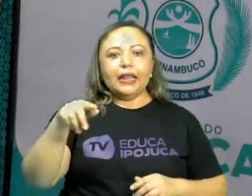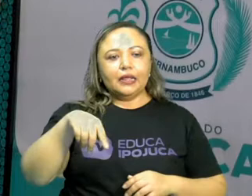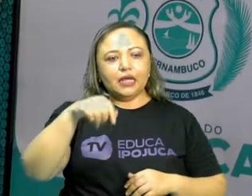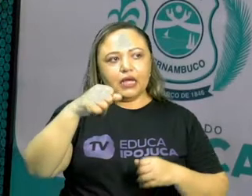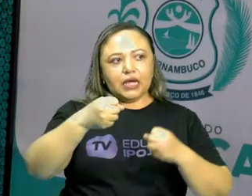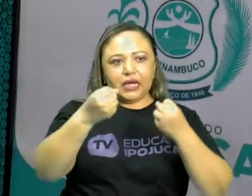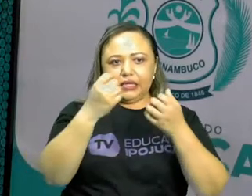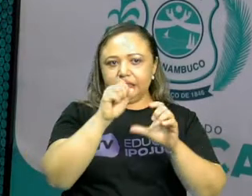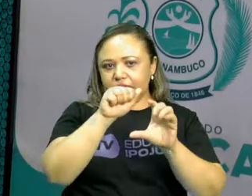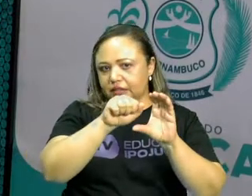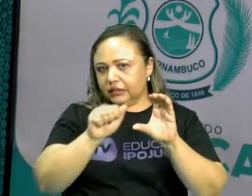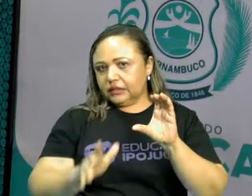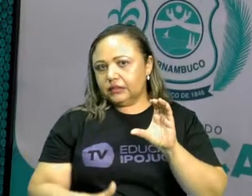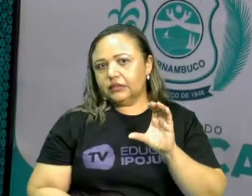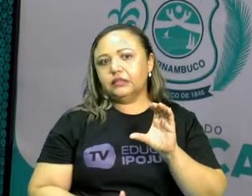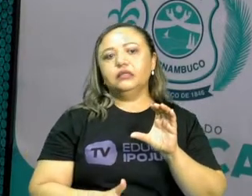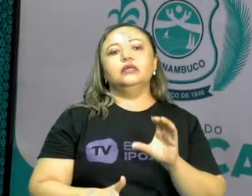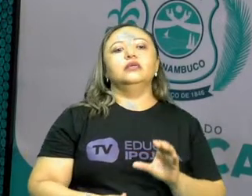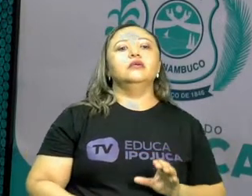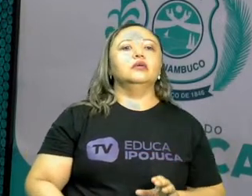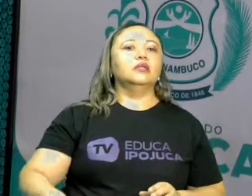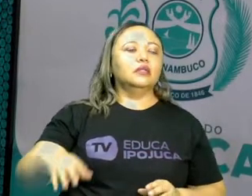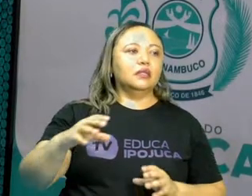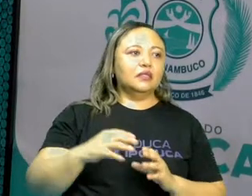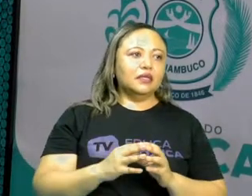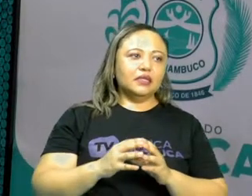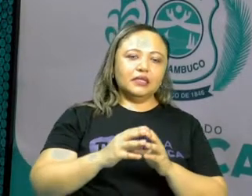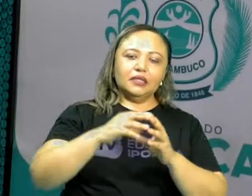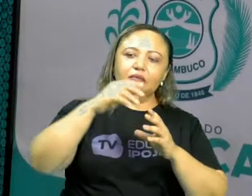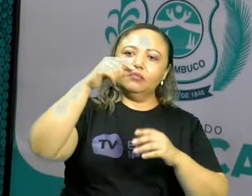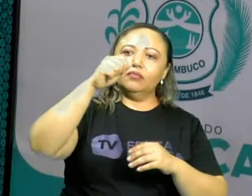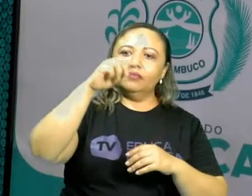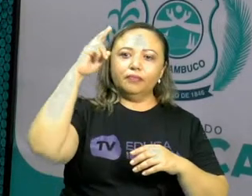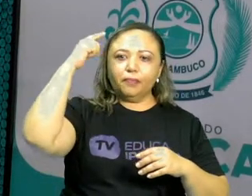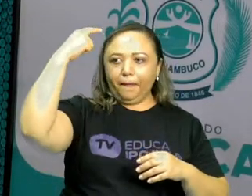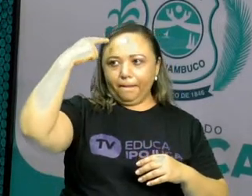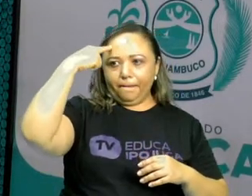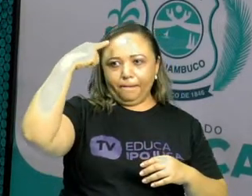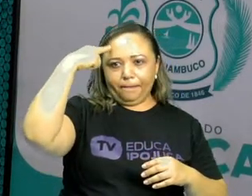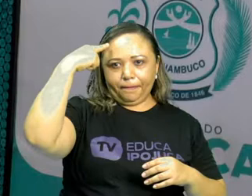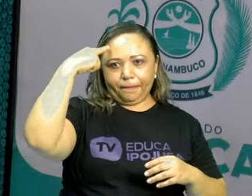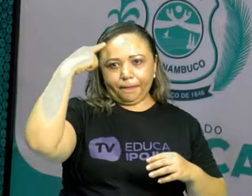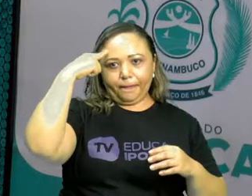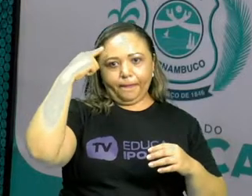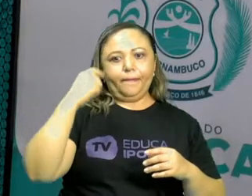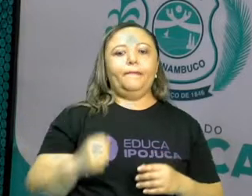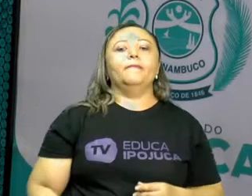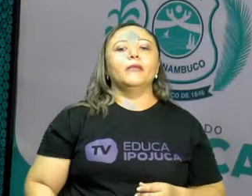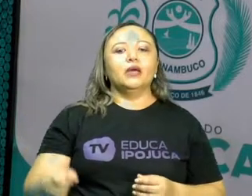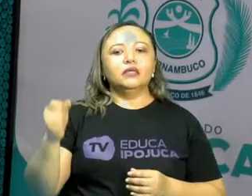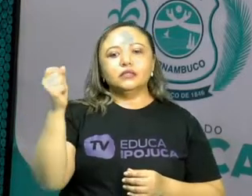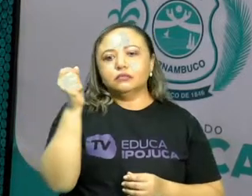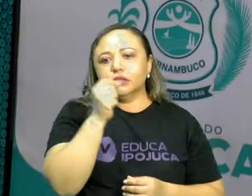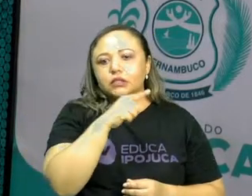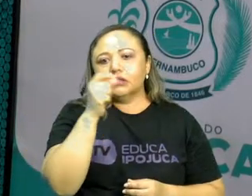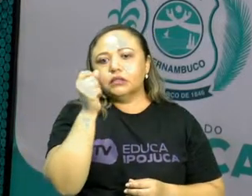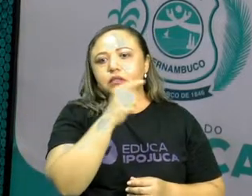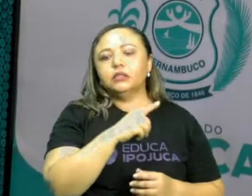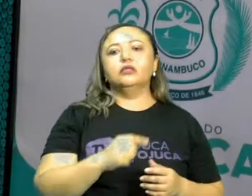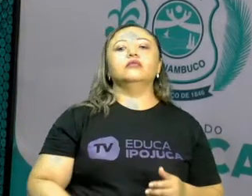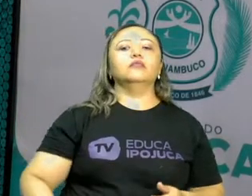essas características de racionalismo e do pensamento crítico vão ser predominantes